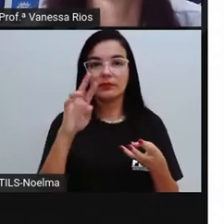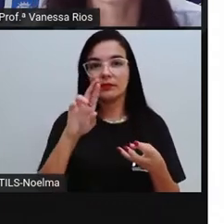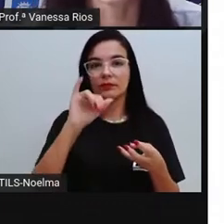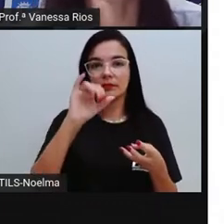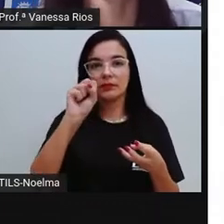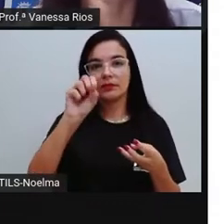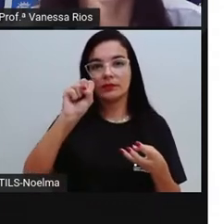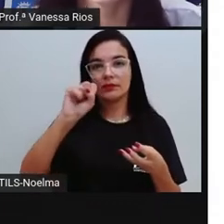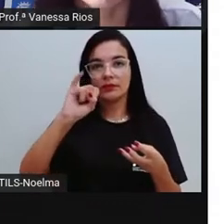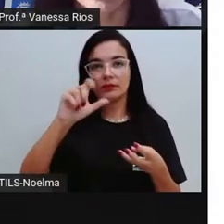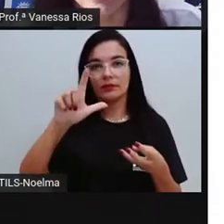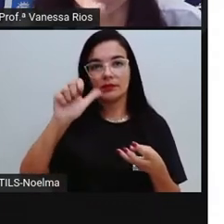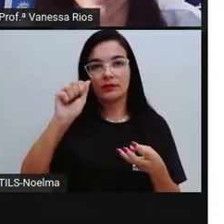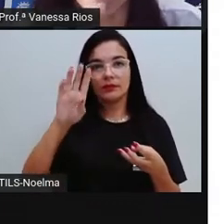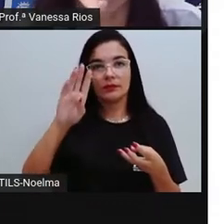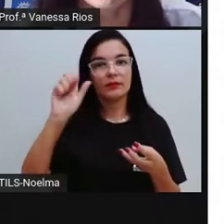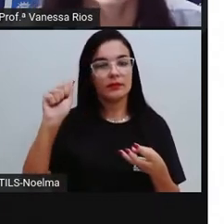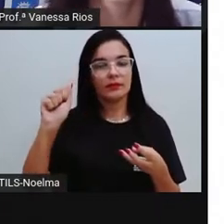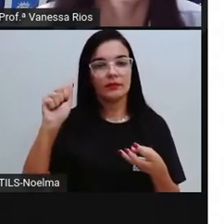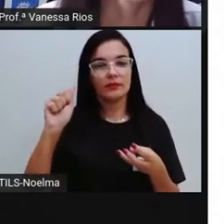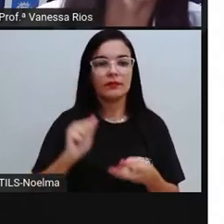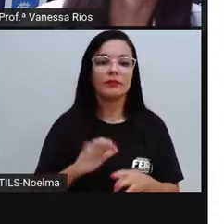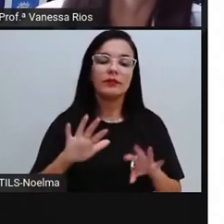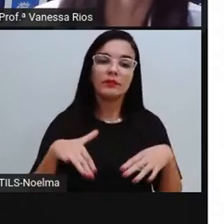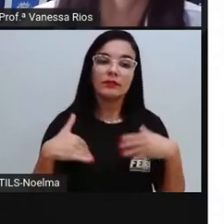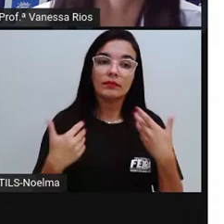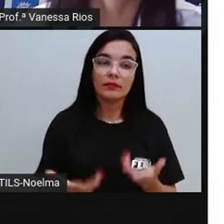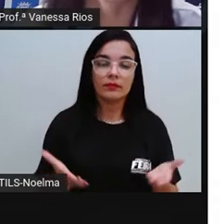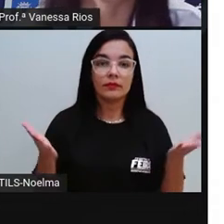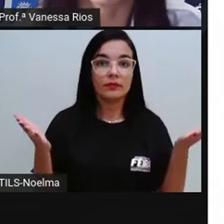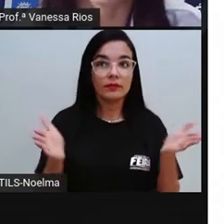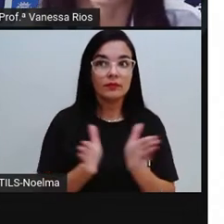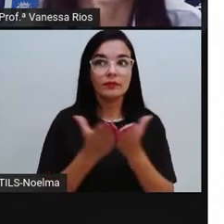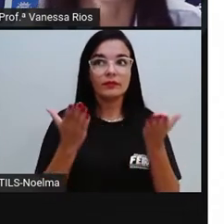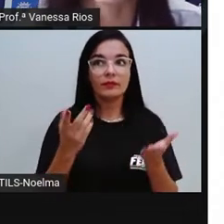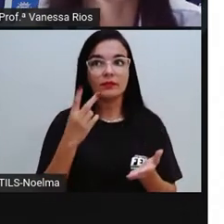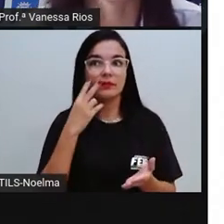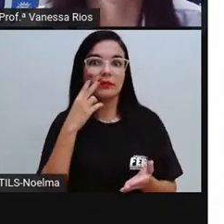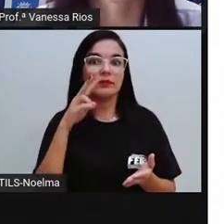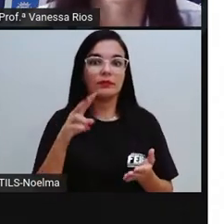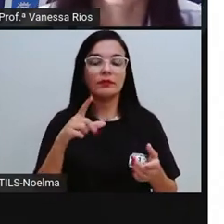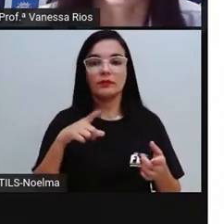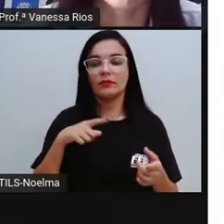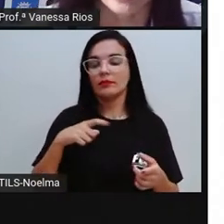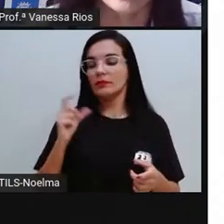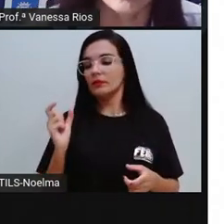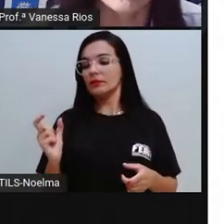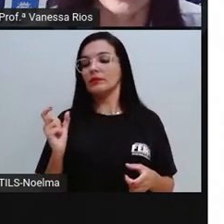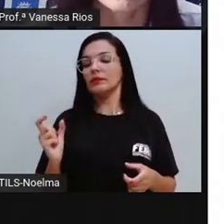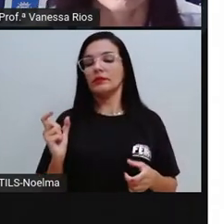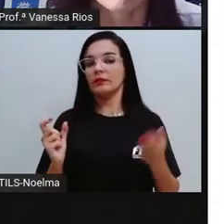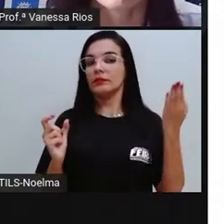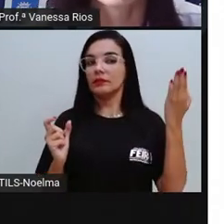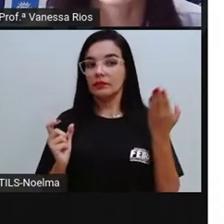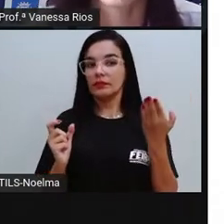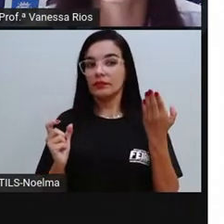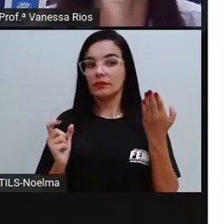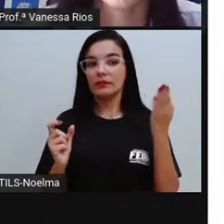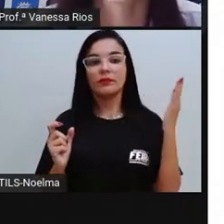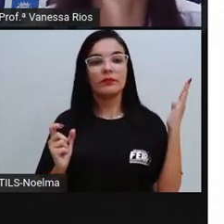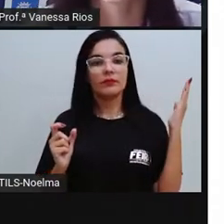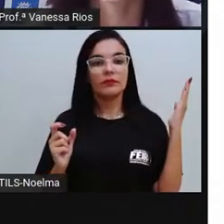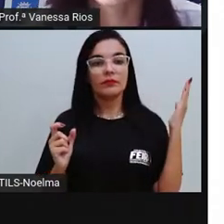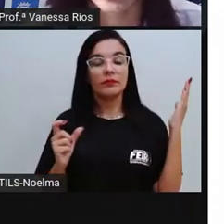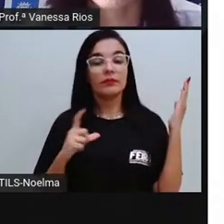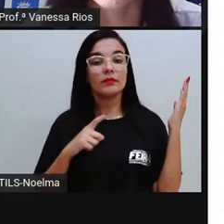trissílaba. E quando a gente observa aí, na palavra sabiá, nós percebemos que ela